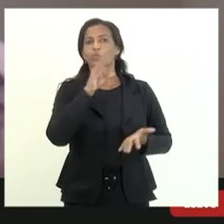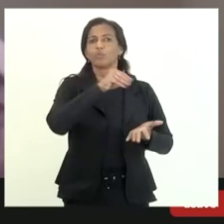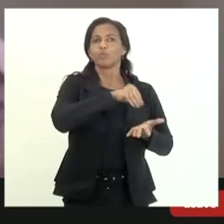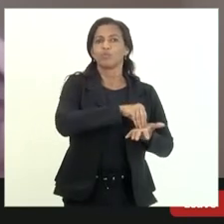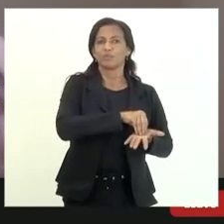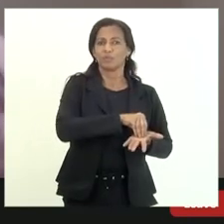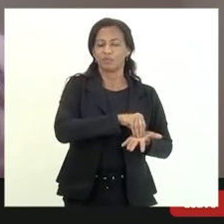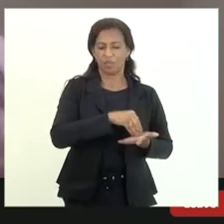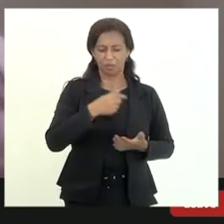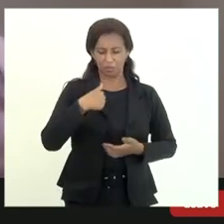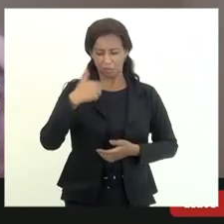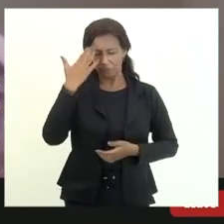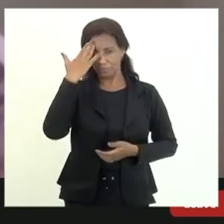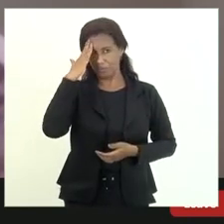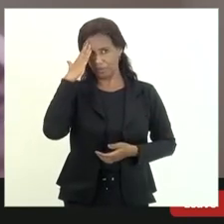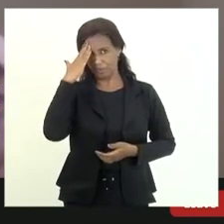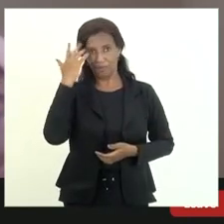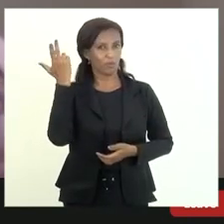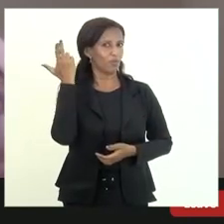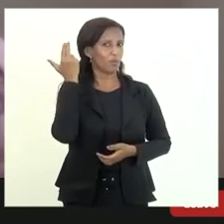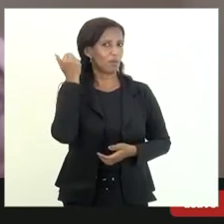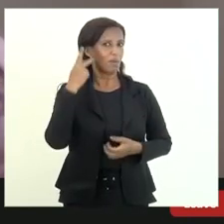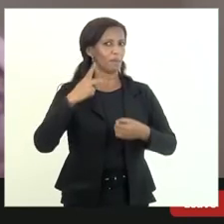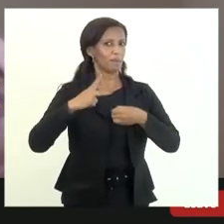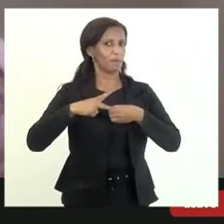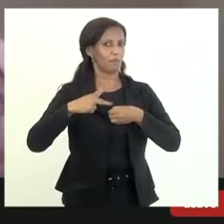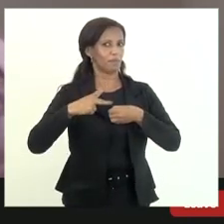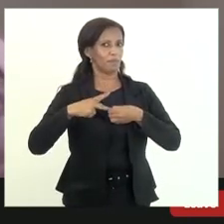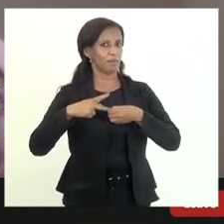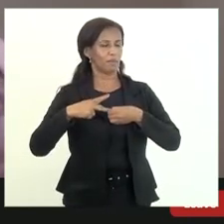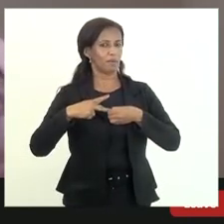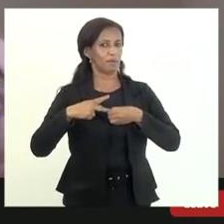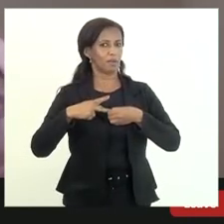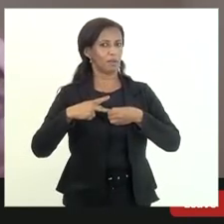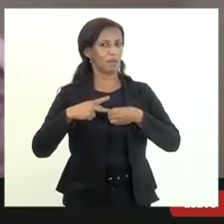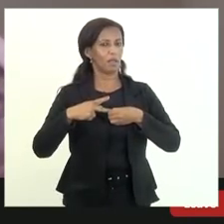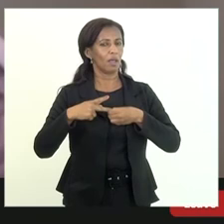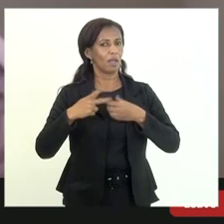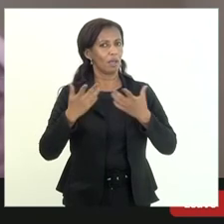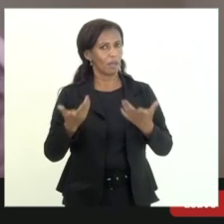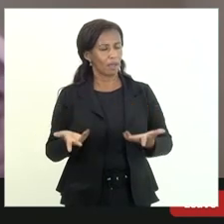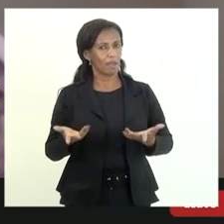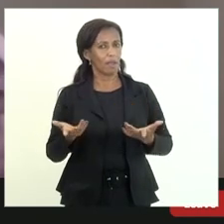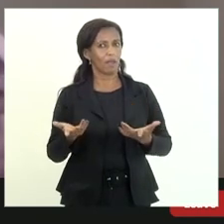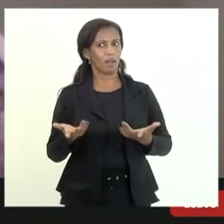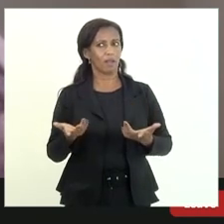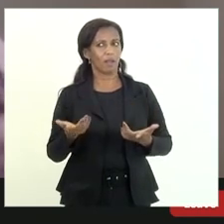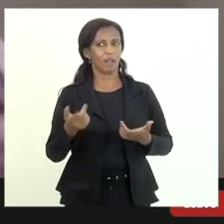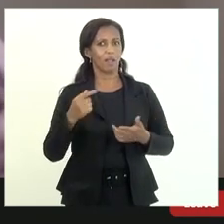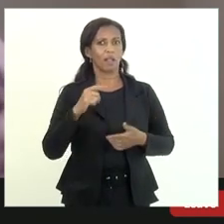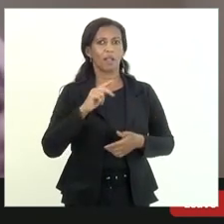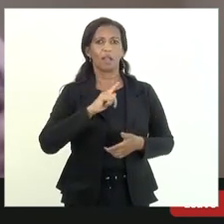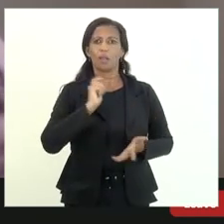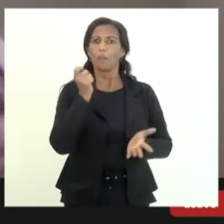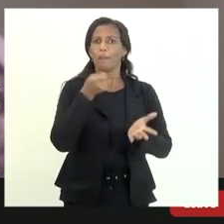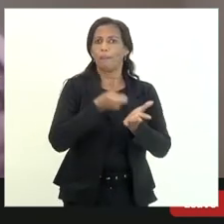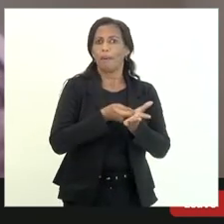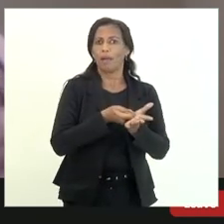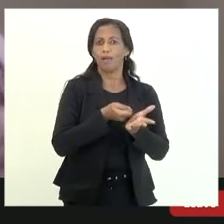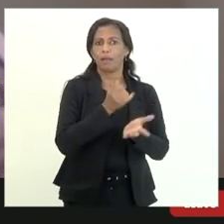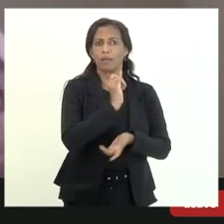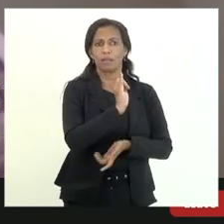no meu entendimento viu Leomar a Petrobras ela é um enclave do estado do Rio de ela não paga ICMS